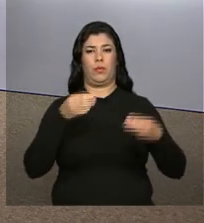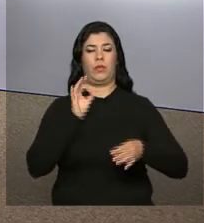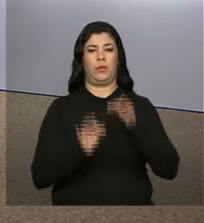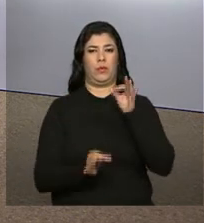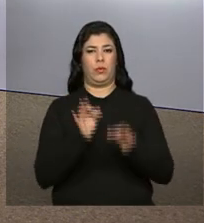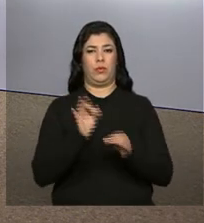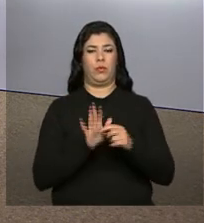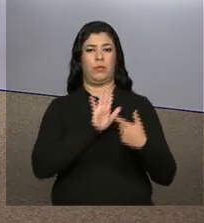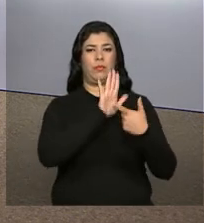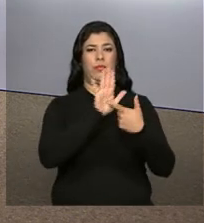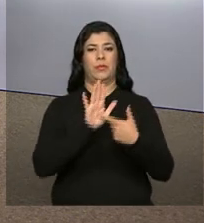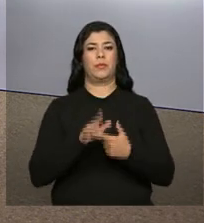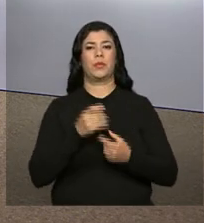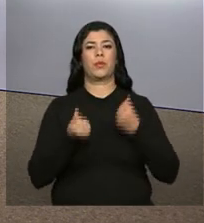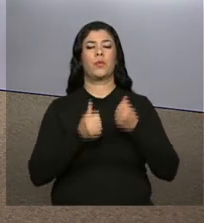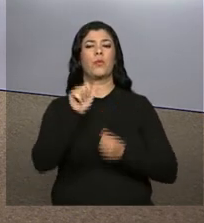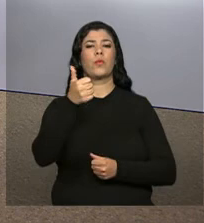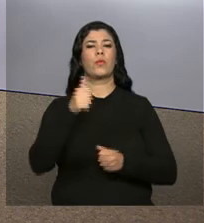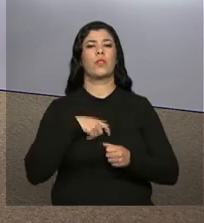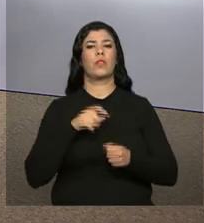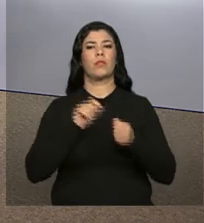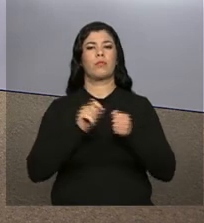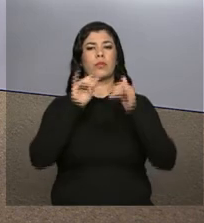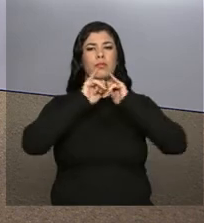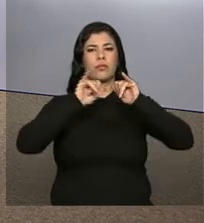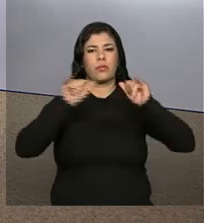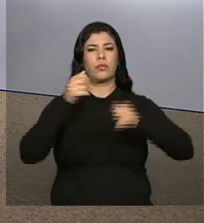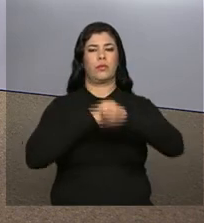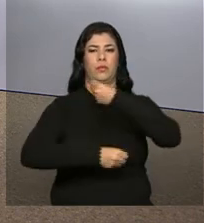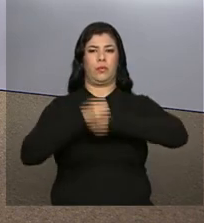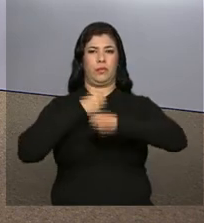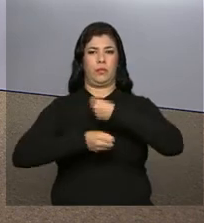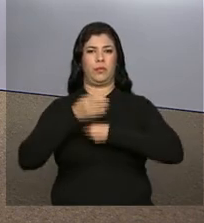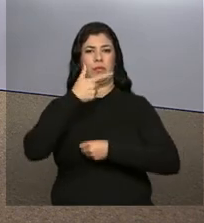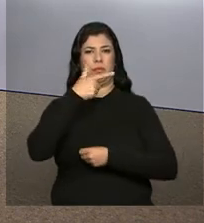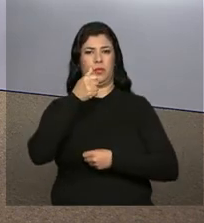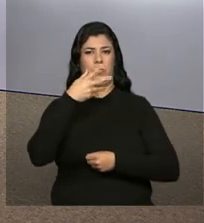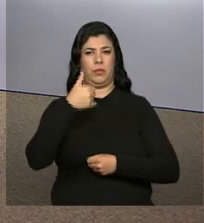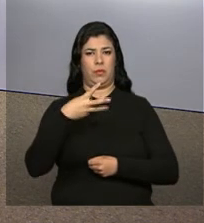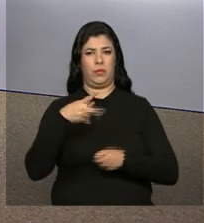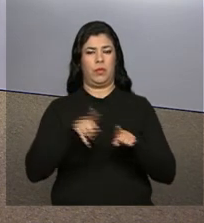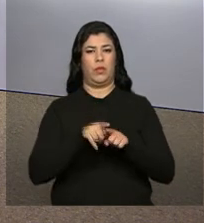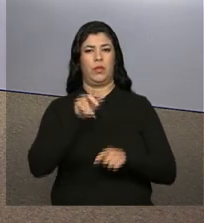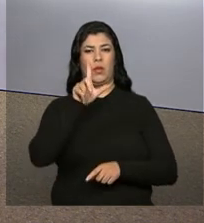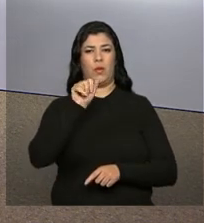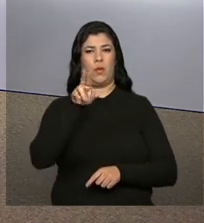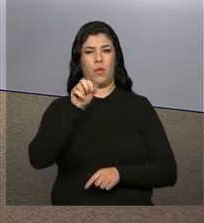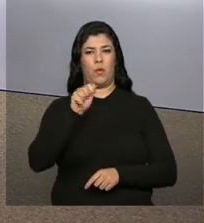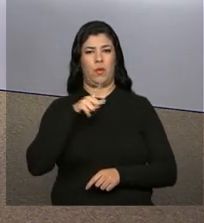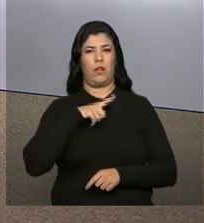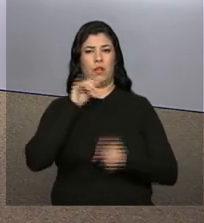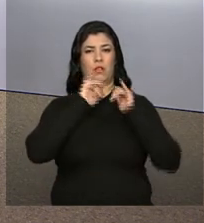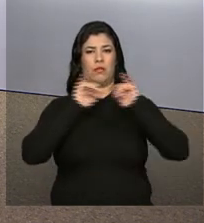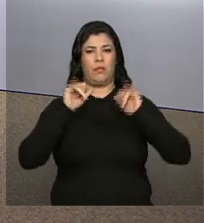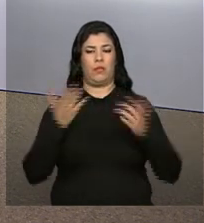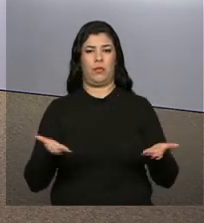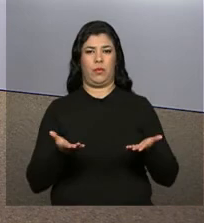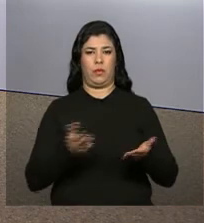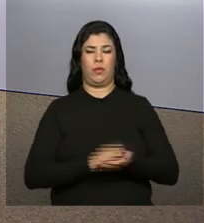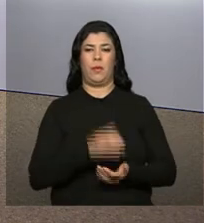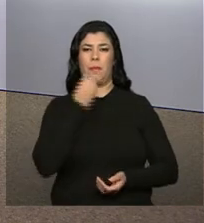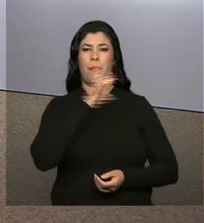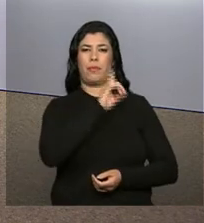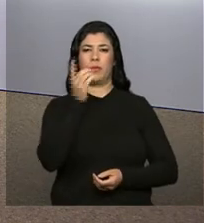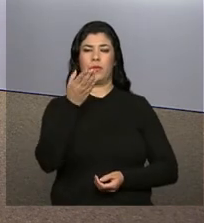um balanço das campanhas de recall realizadas no ano passado. A repórter Luana Karen tem as informações ao vivo. Bom dia,